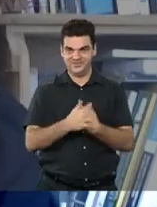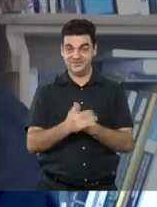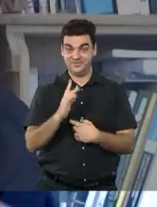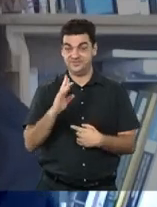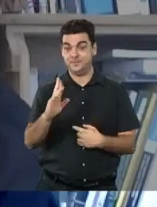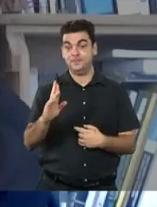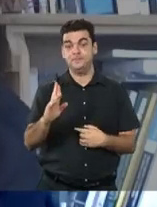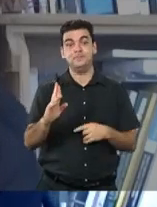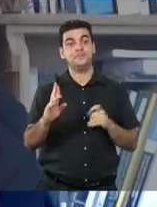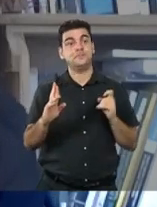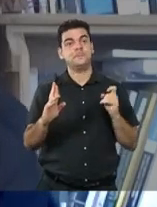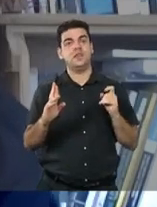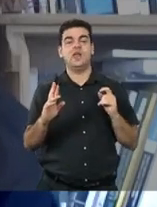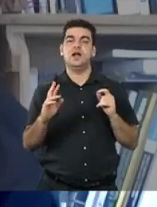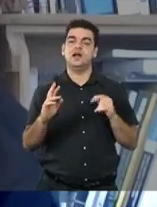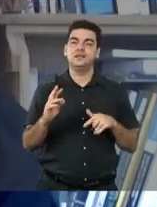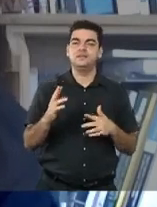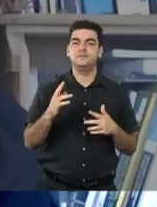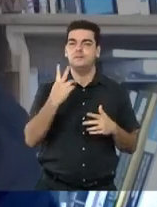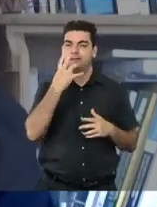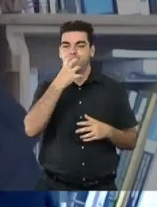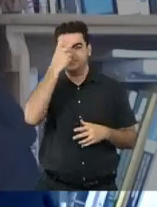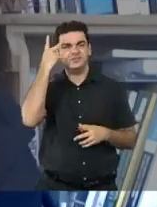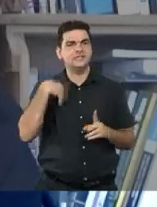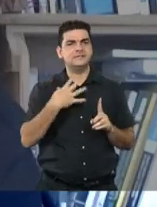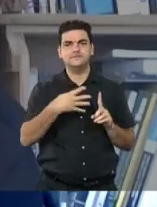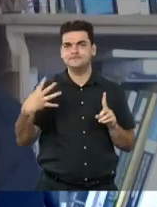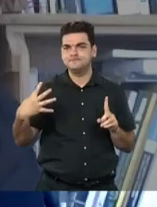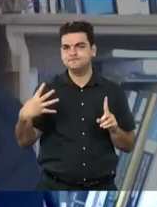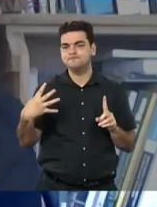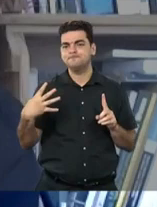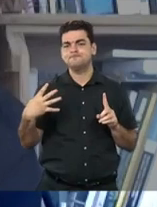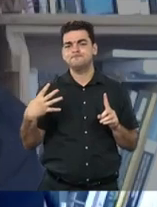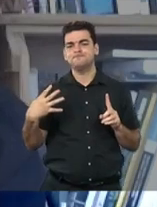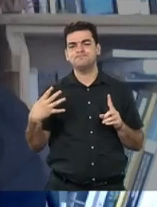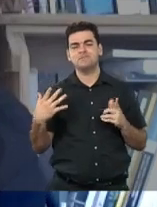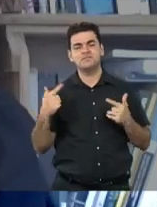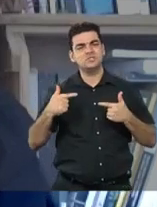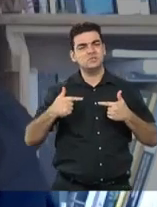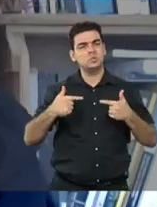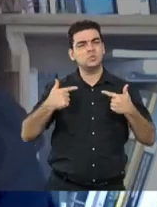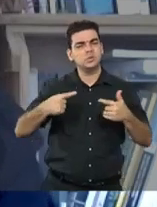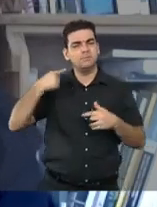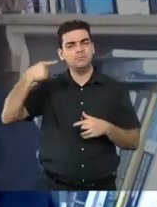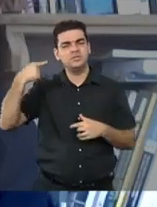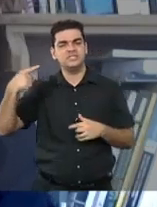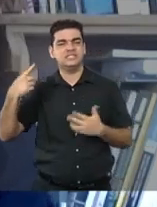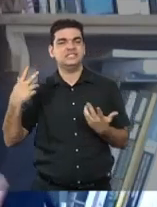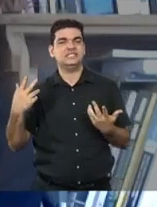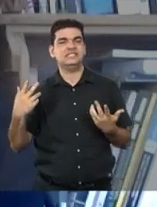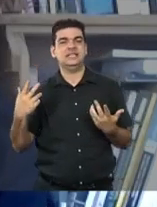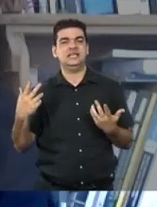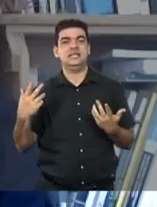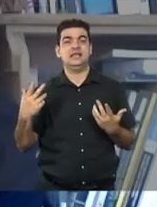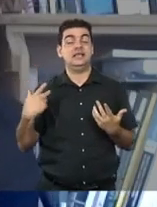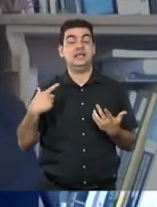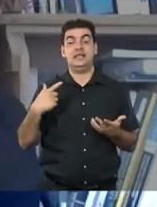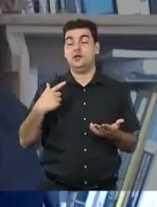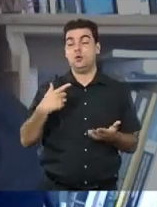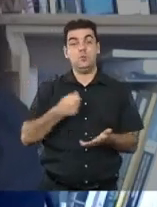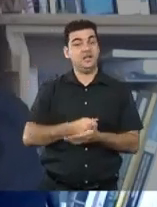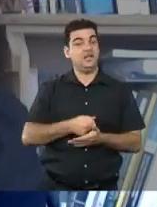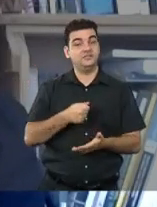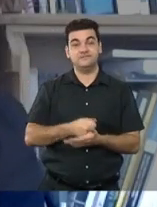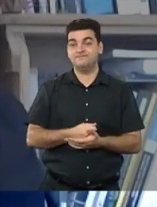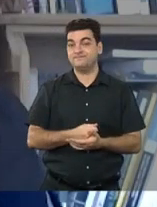para nós, pessoas travestis e transexuais, a luta política não é uma opção, ela é sina, ela é